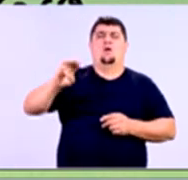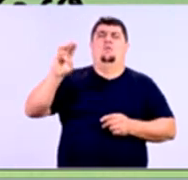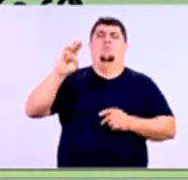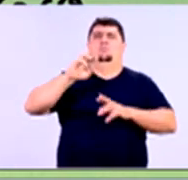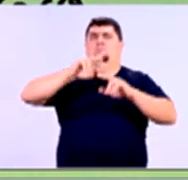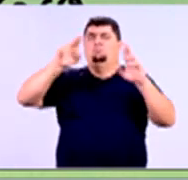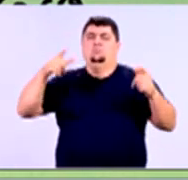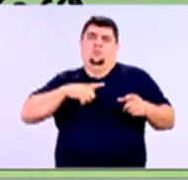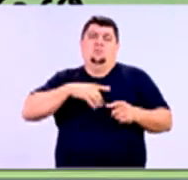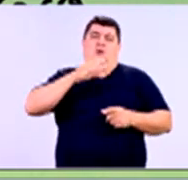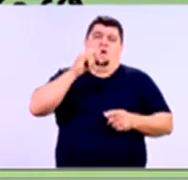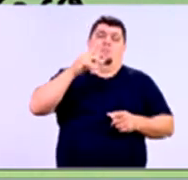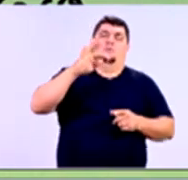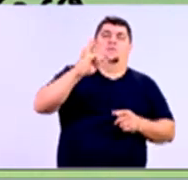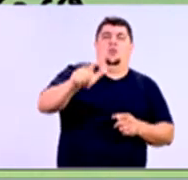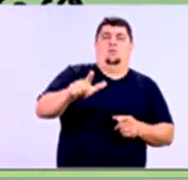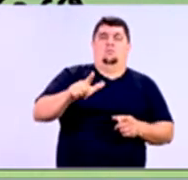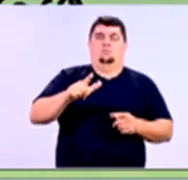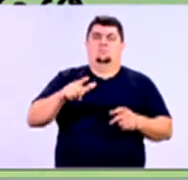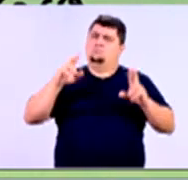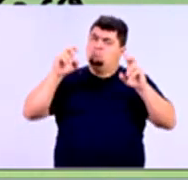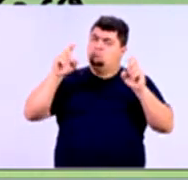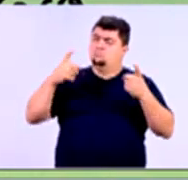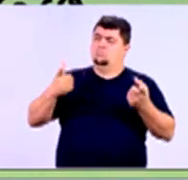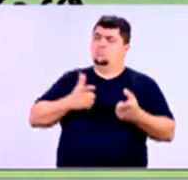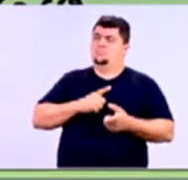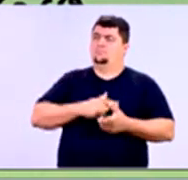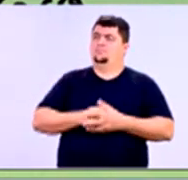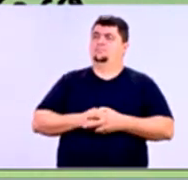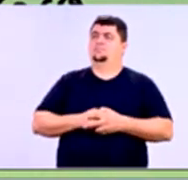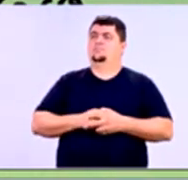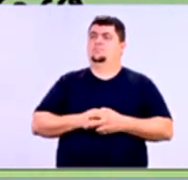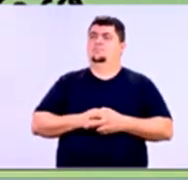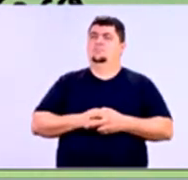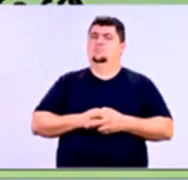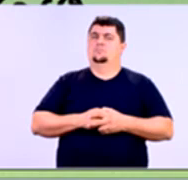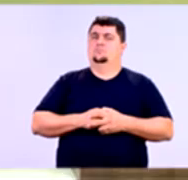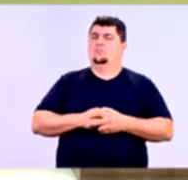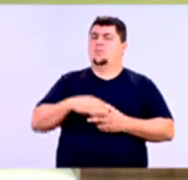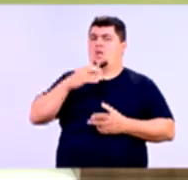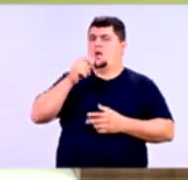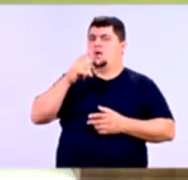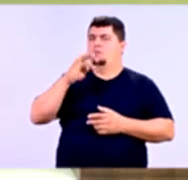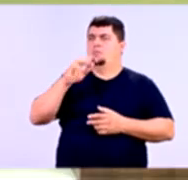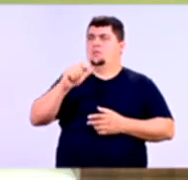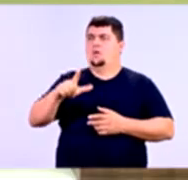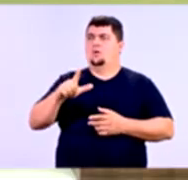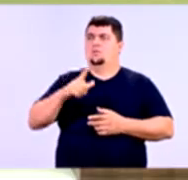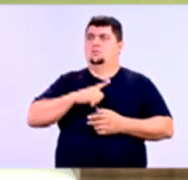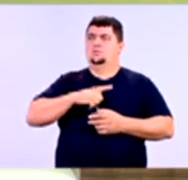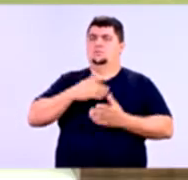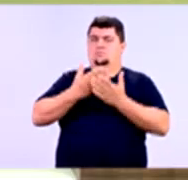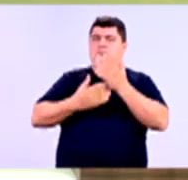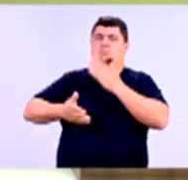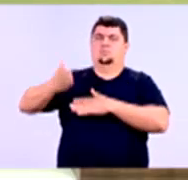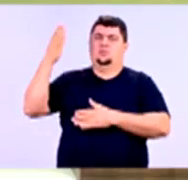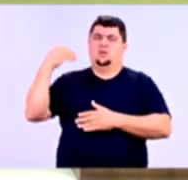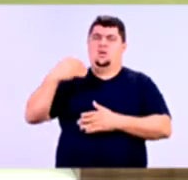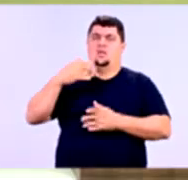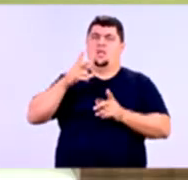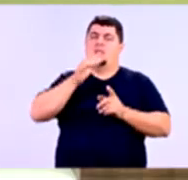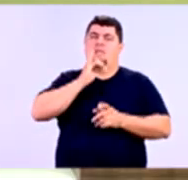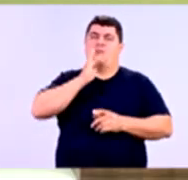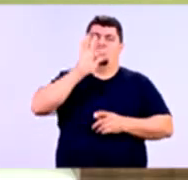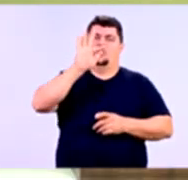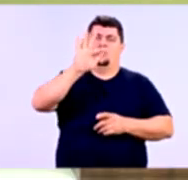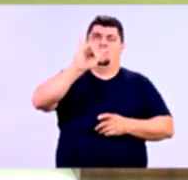capital garantidor. Algo a comentar, professor? Então, nessa parte do capital garantidor, a gente comentou em aula também a figura do fiador, né,